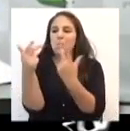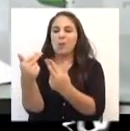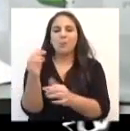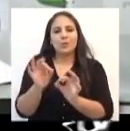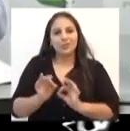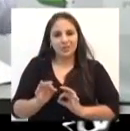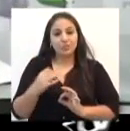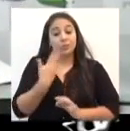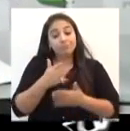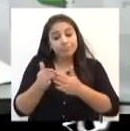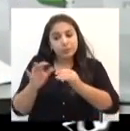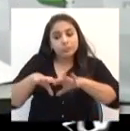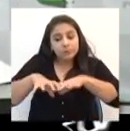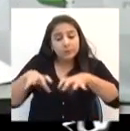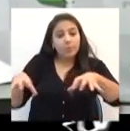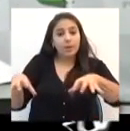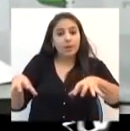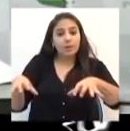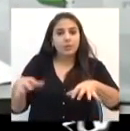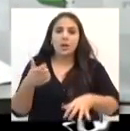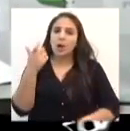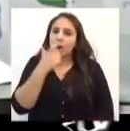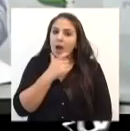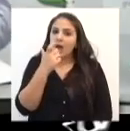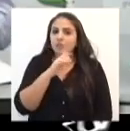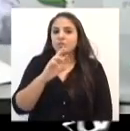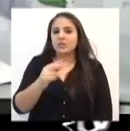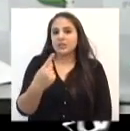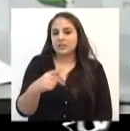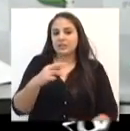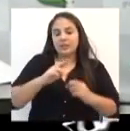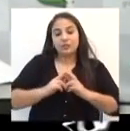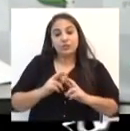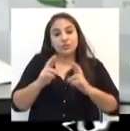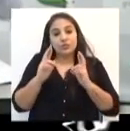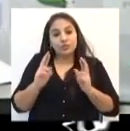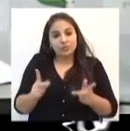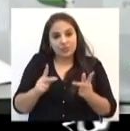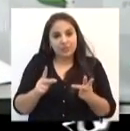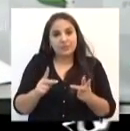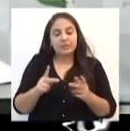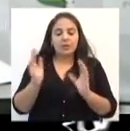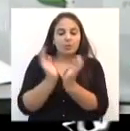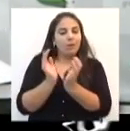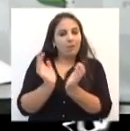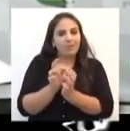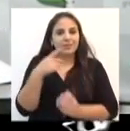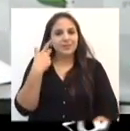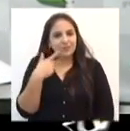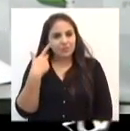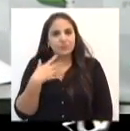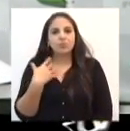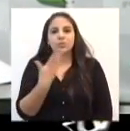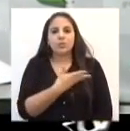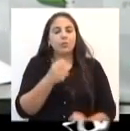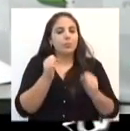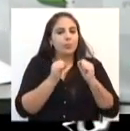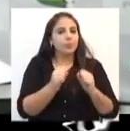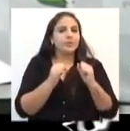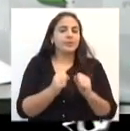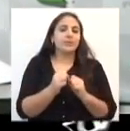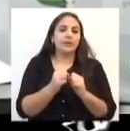aumentar. Com esta diferença, colegas vereadores e comunidade, quem sabe, ter um plus